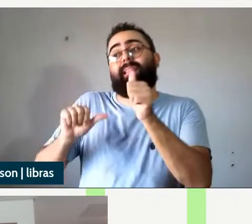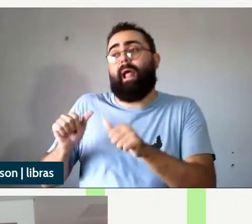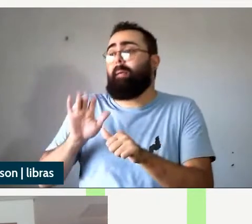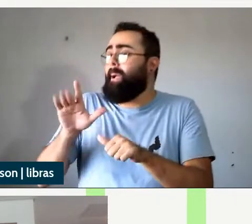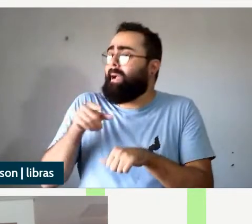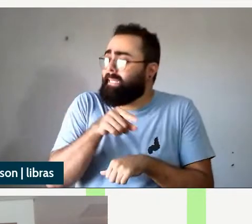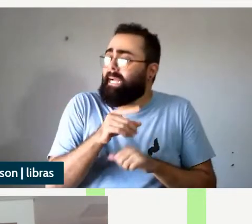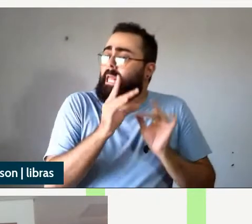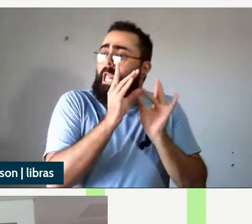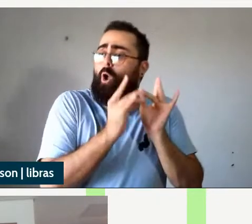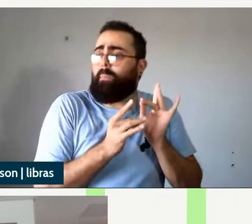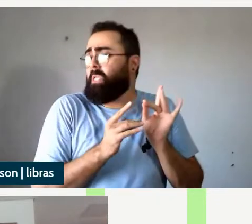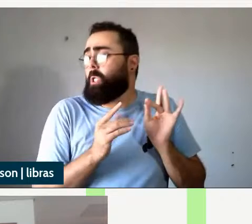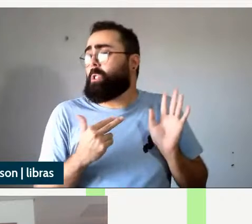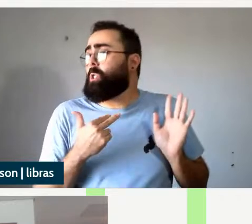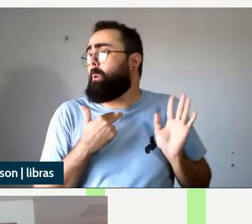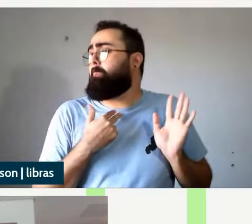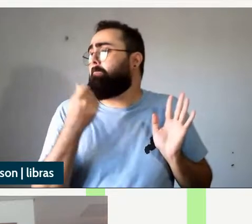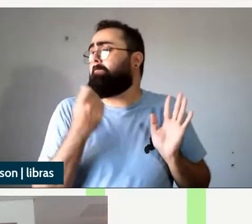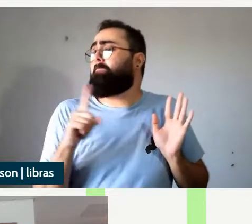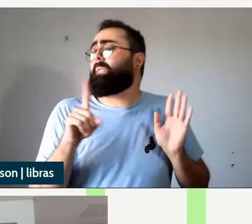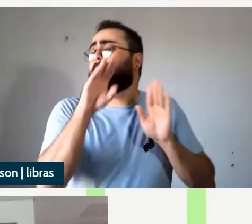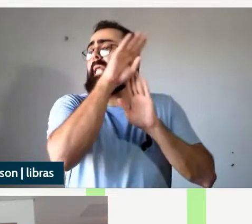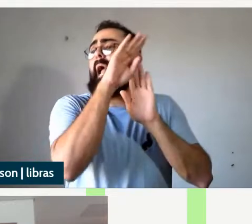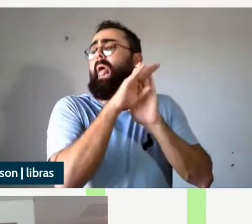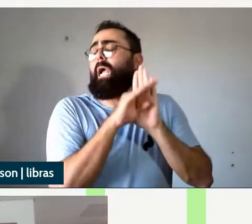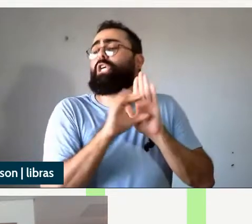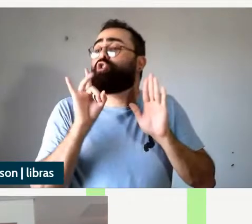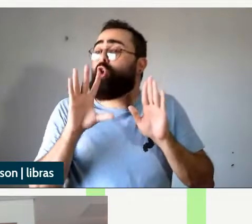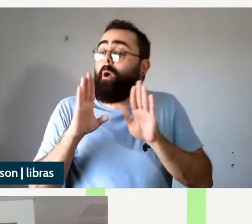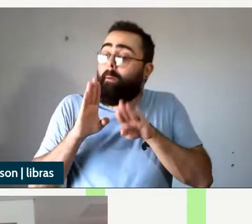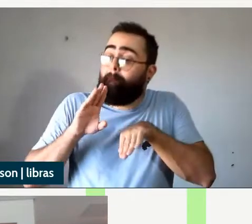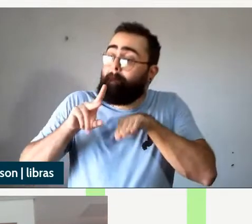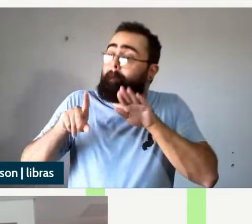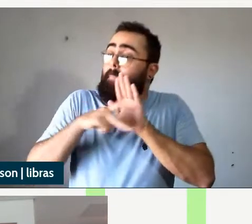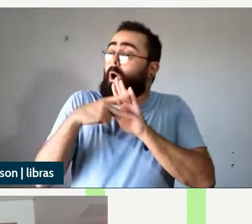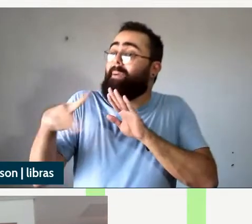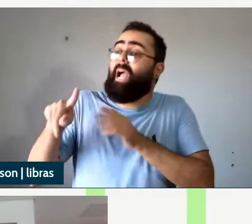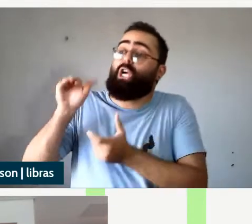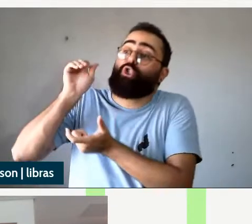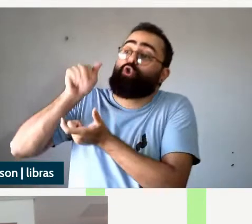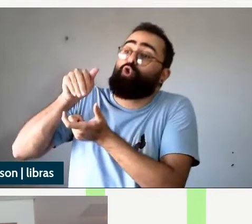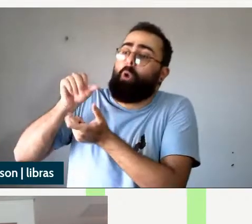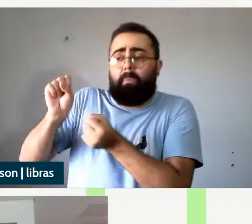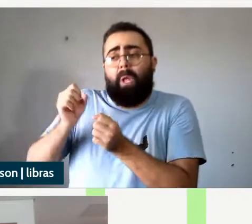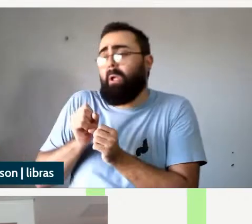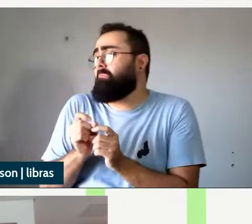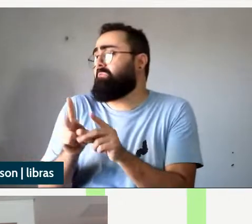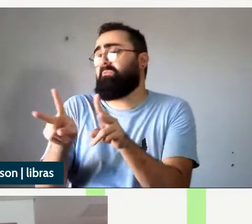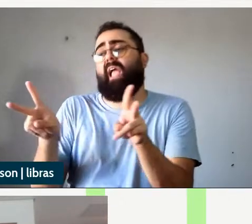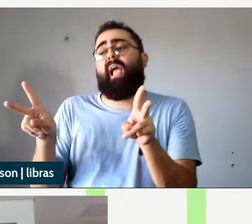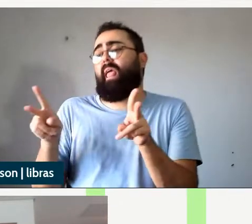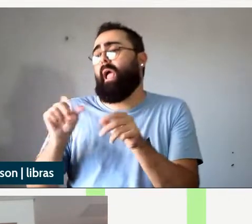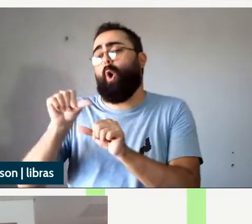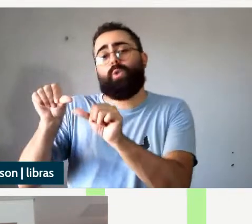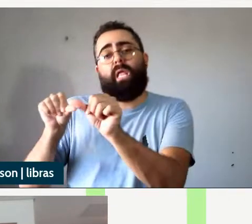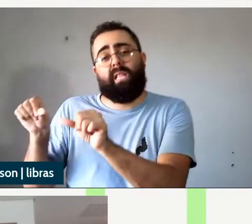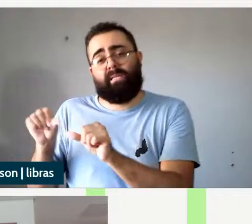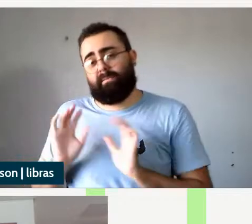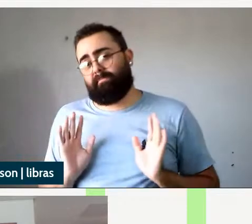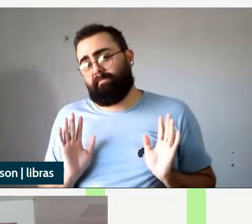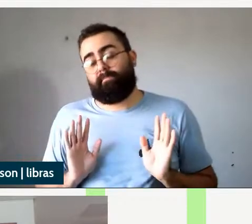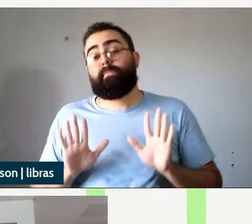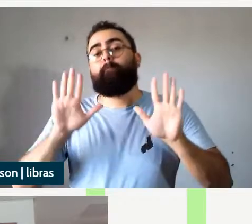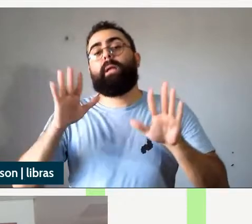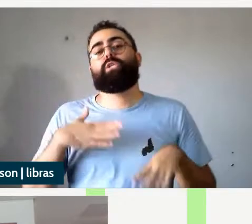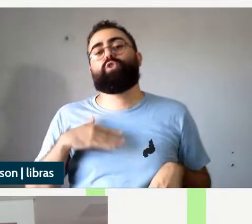pode ser derivado da estrutura as diferentes realizações da alternância mas assim isso